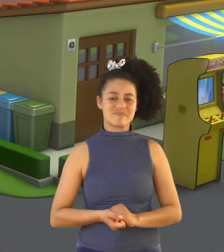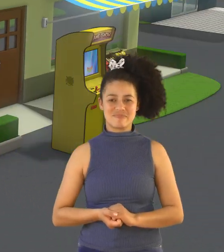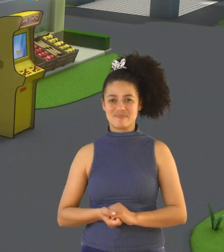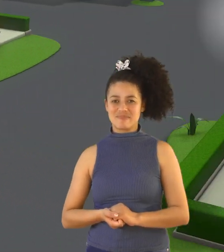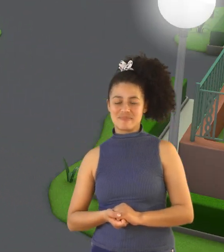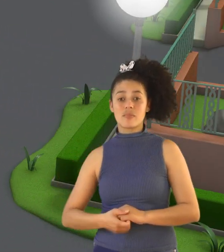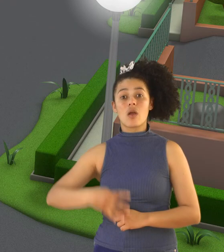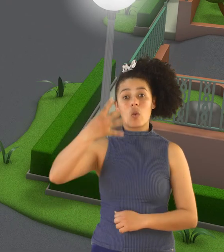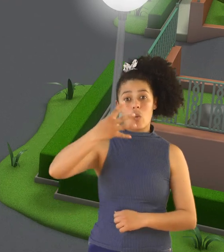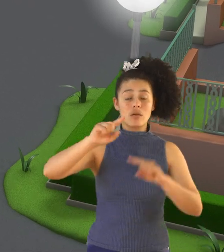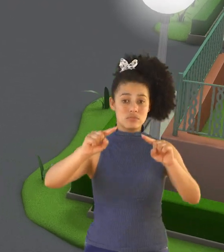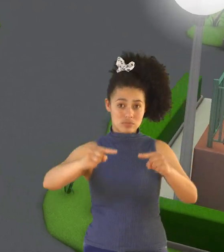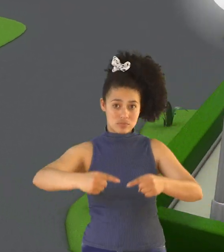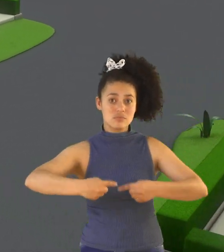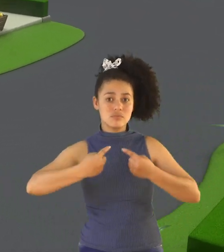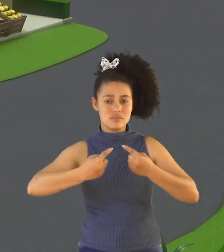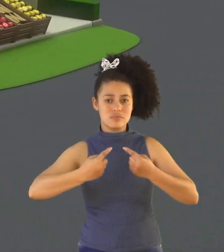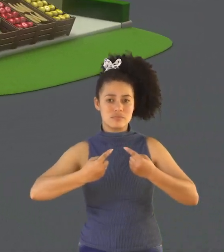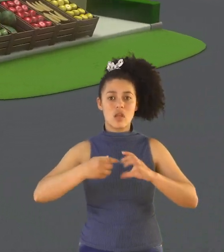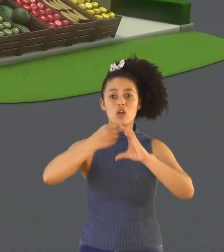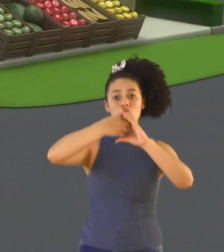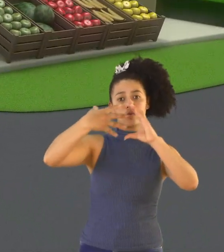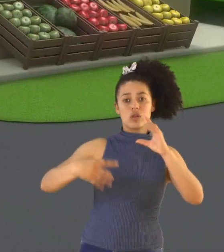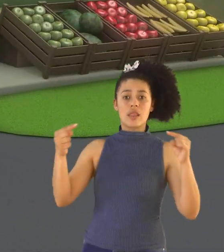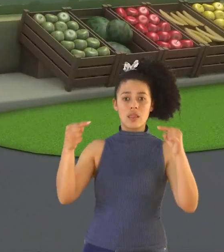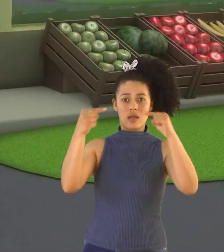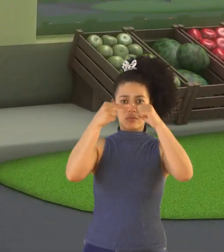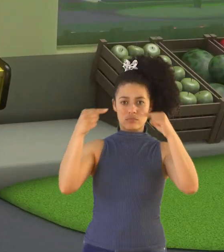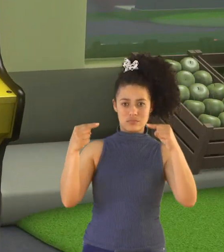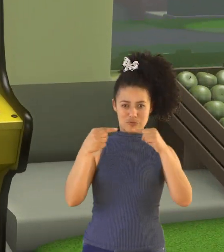Quarto desafio Categoria Ligue